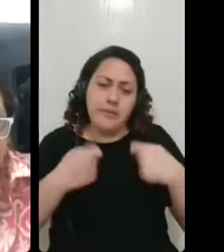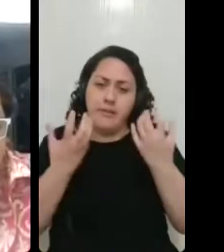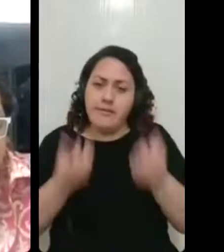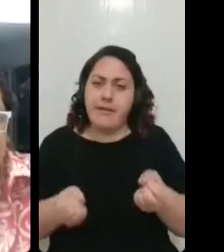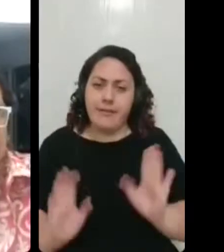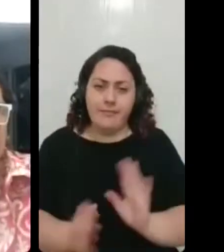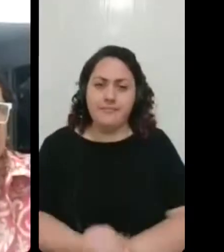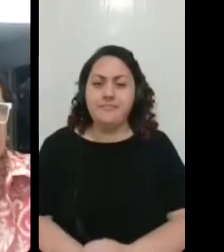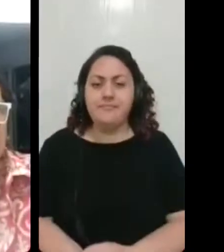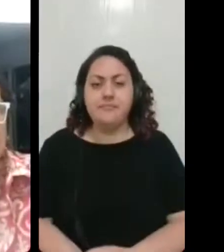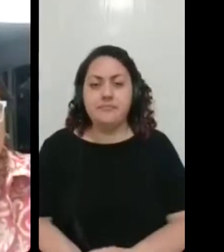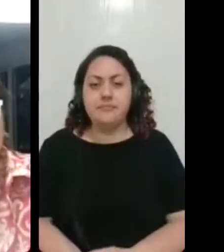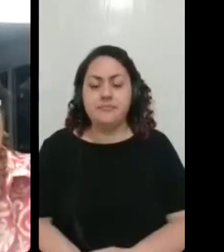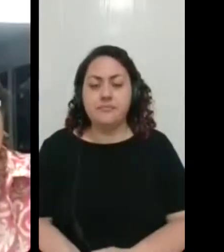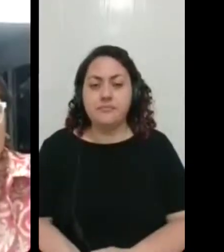Eu vim pra casa